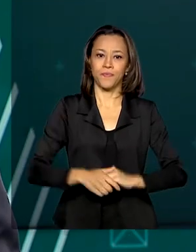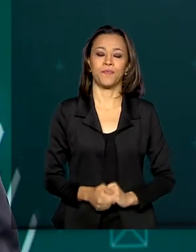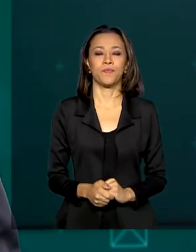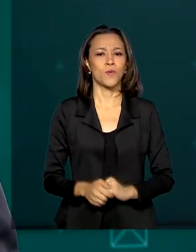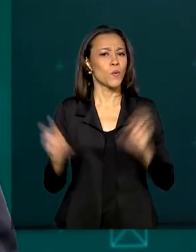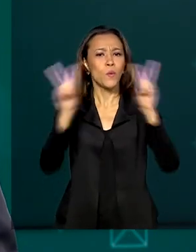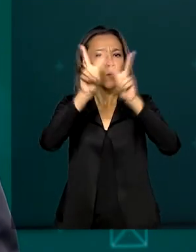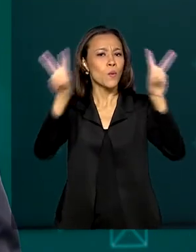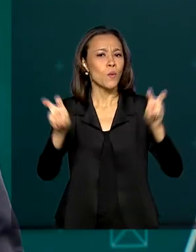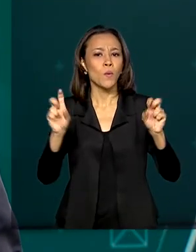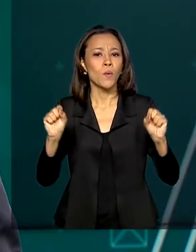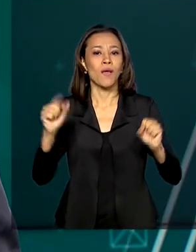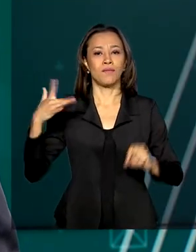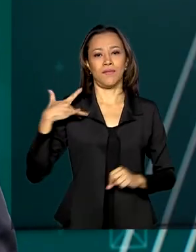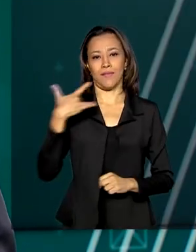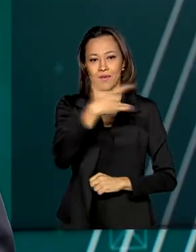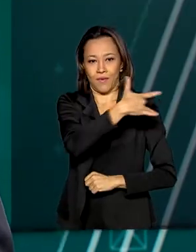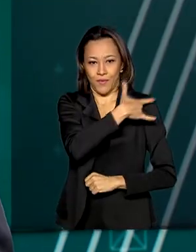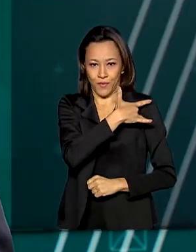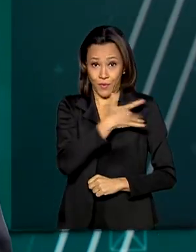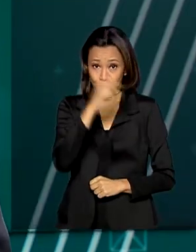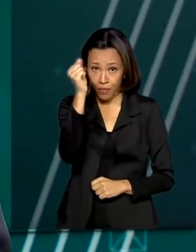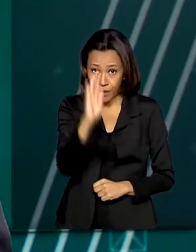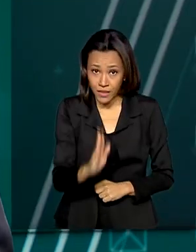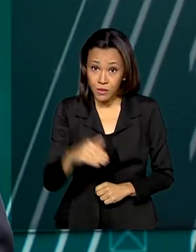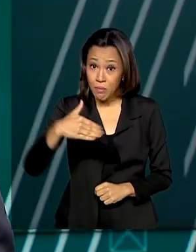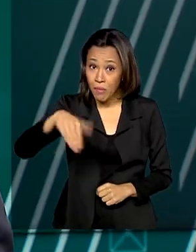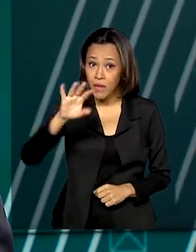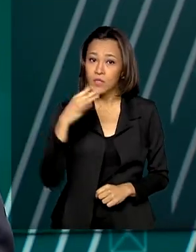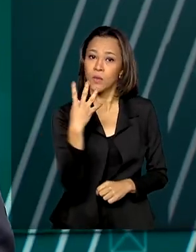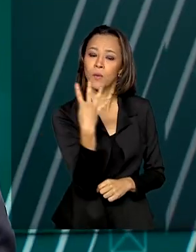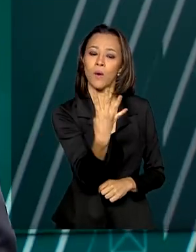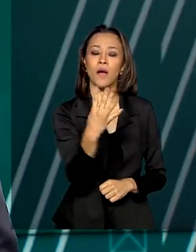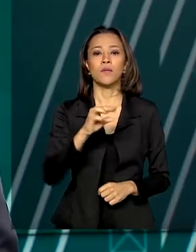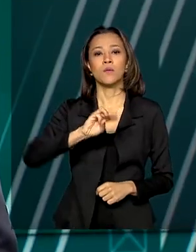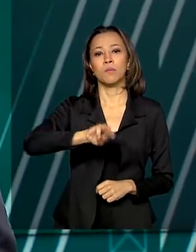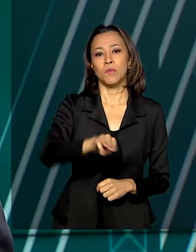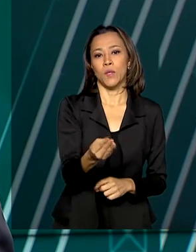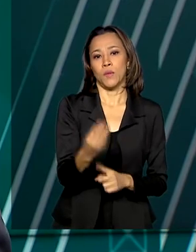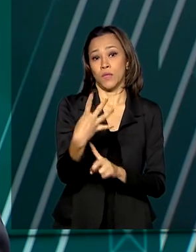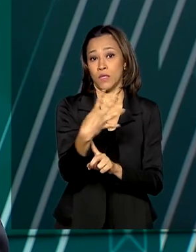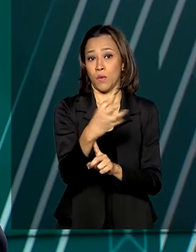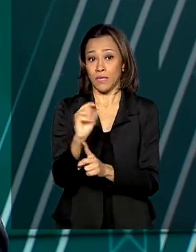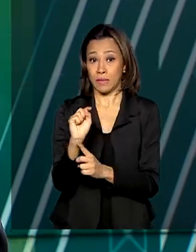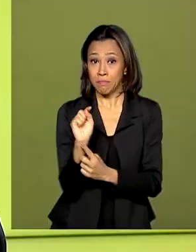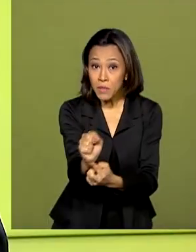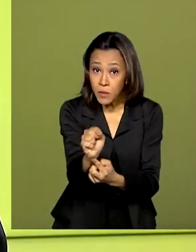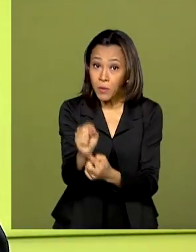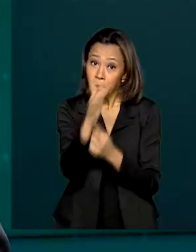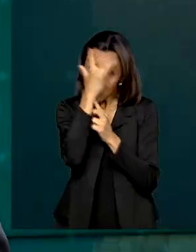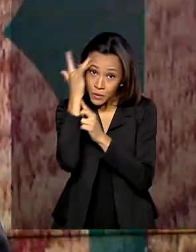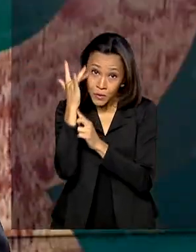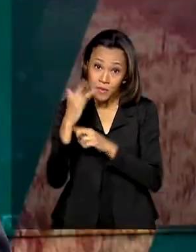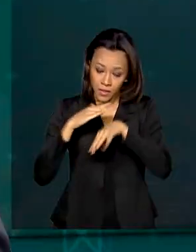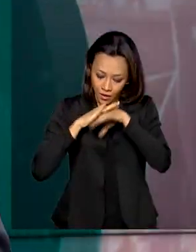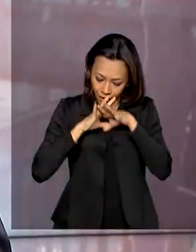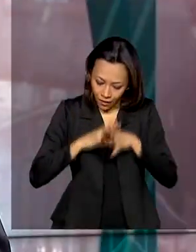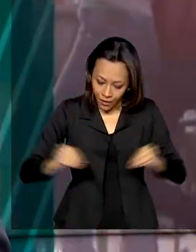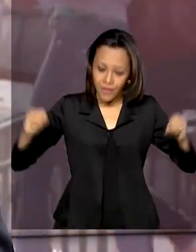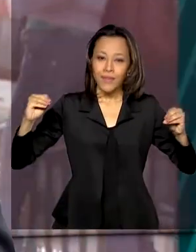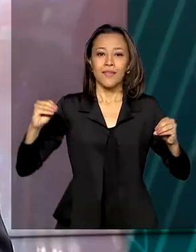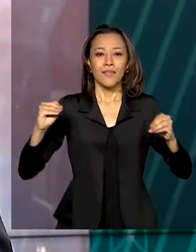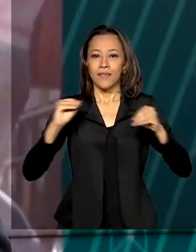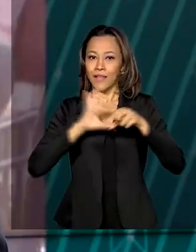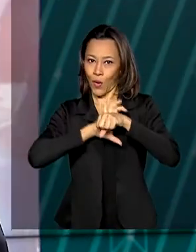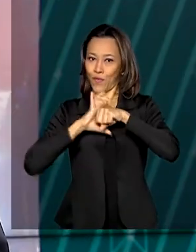O assunto agora é saúde. O Brasil tem mais de 4 milhões e 400 mil pessoas recuperadas da Covid-19.